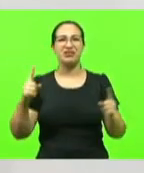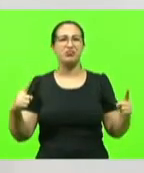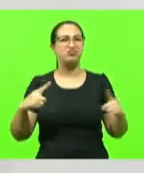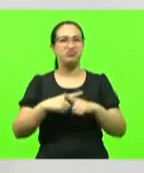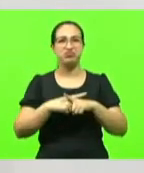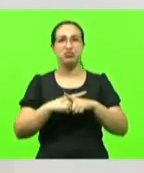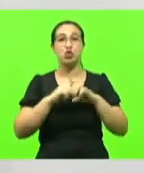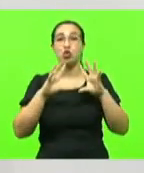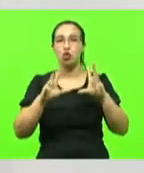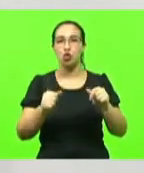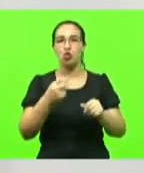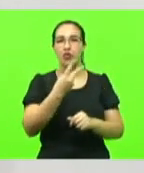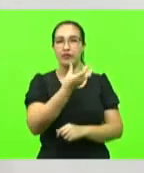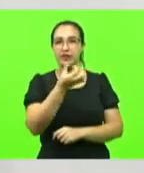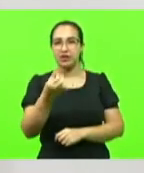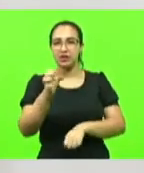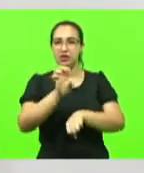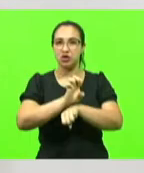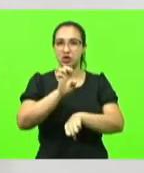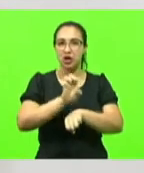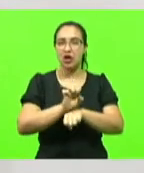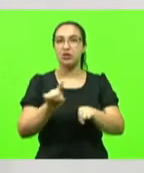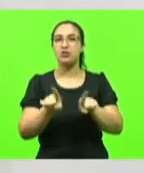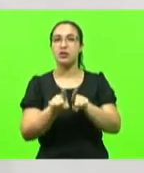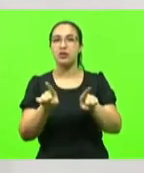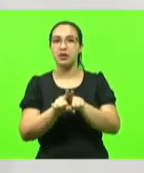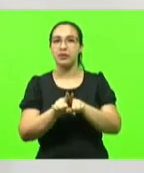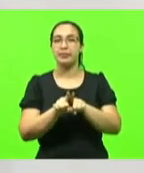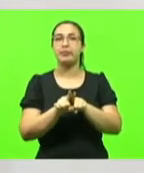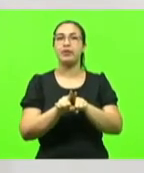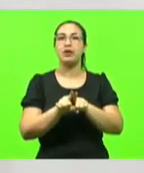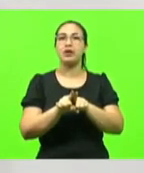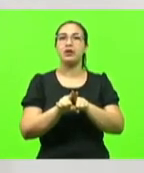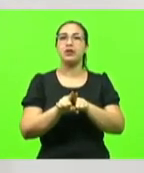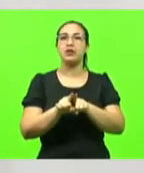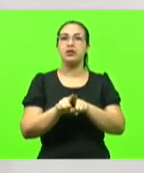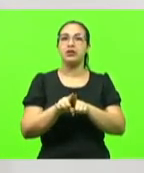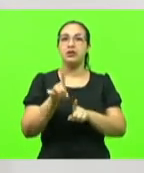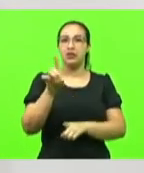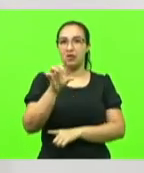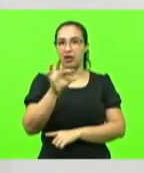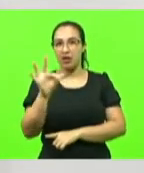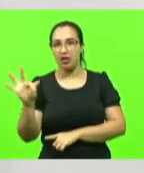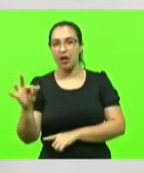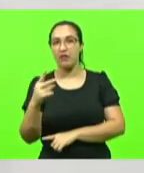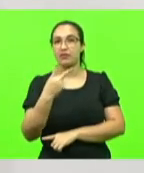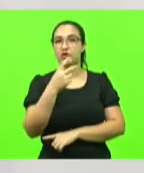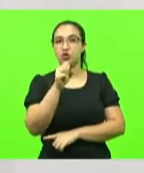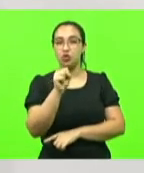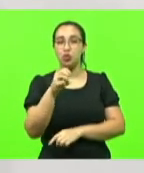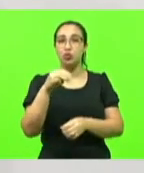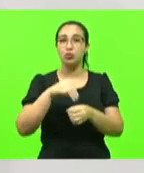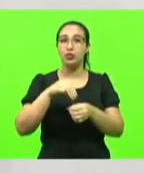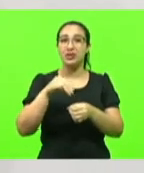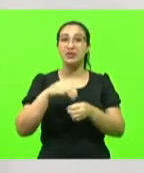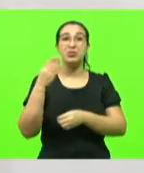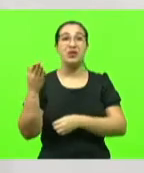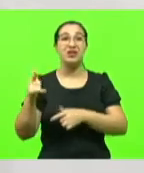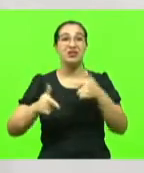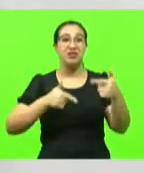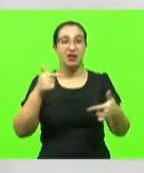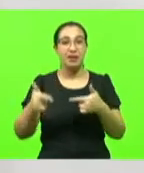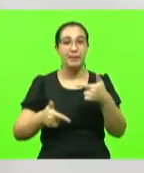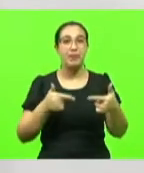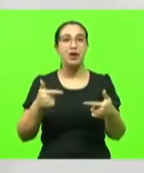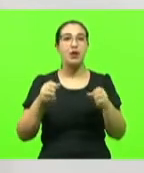os 26 estados e o Distrito Federal e os municípios do Alto Vale, os 28 municípios que trabalham para manter